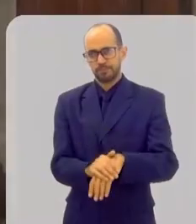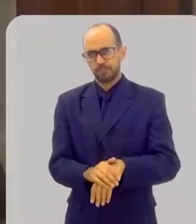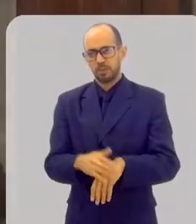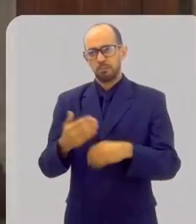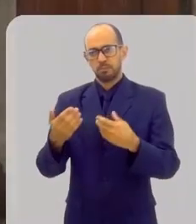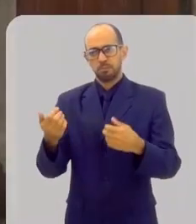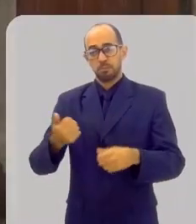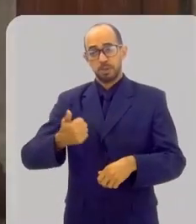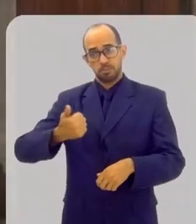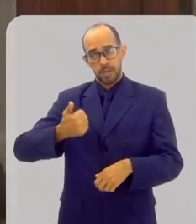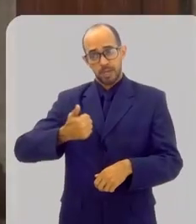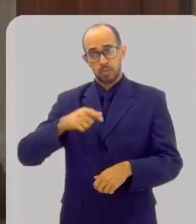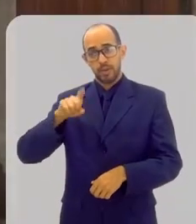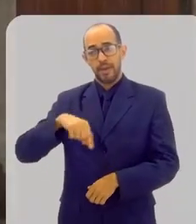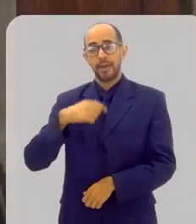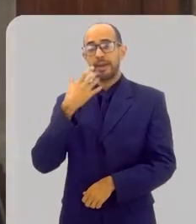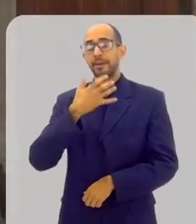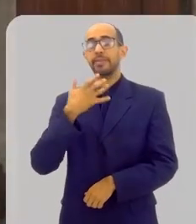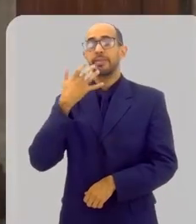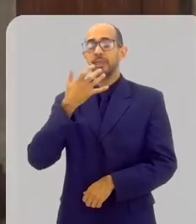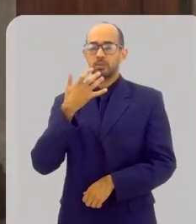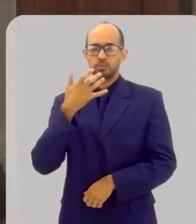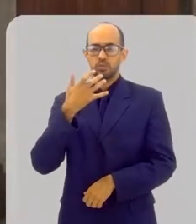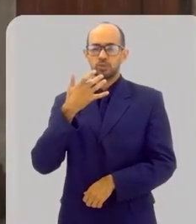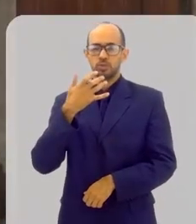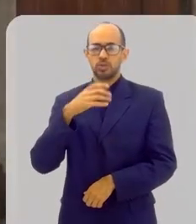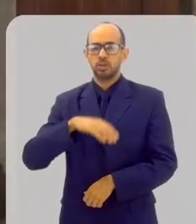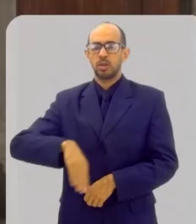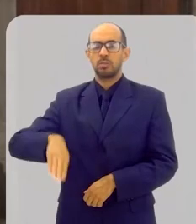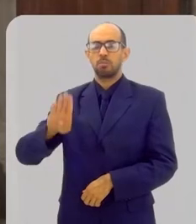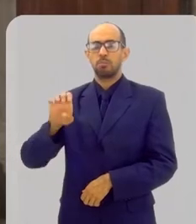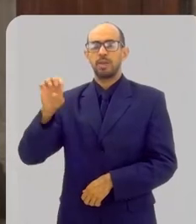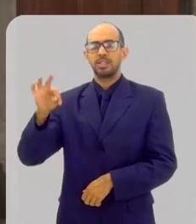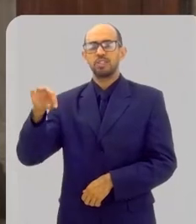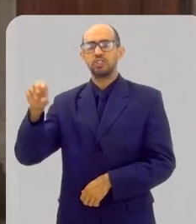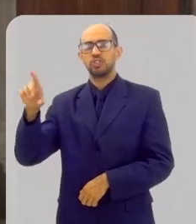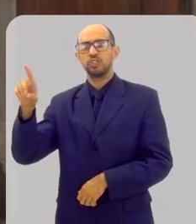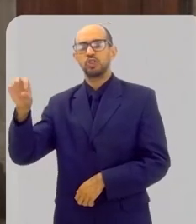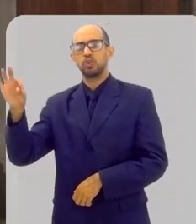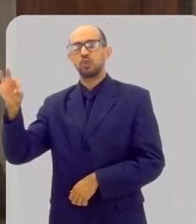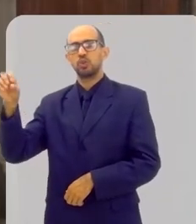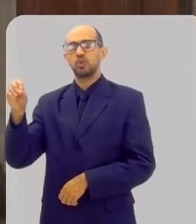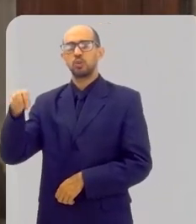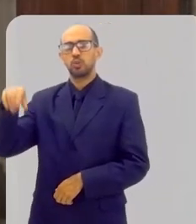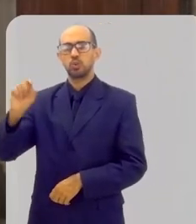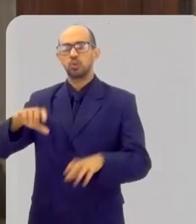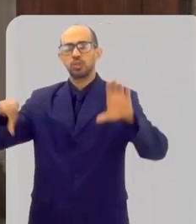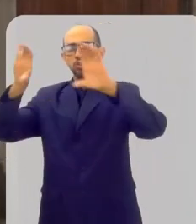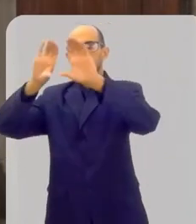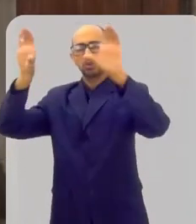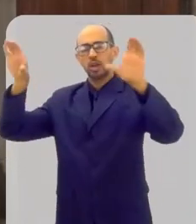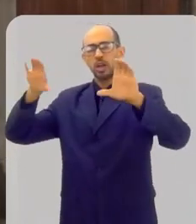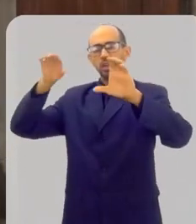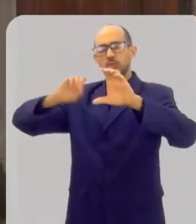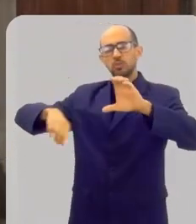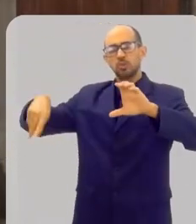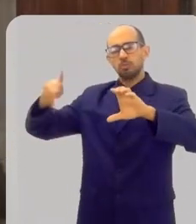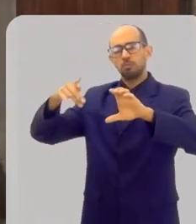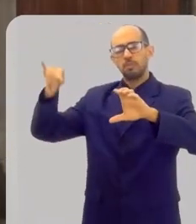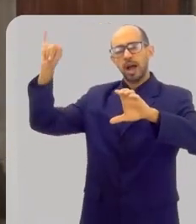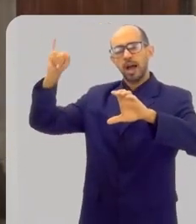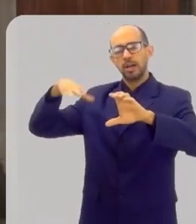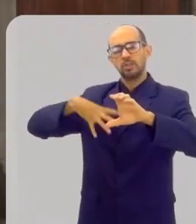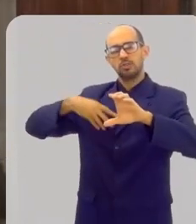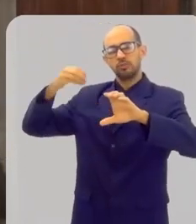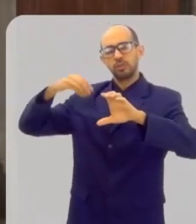é cantado. Em vez de falar em nome do Pai e Filho e do Espírito Santo, cantamos assim. Bendito seja o reino do Pai e do Filho e do